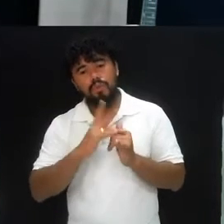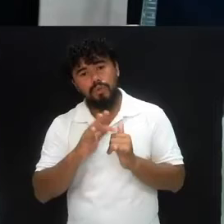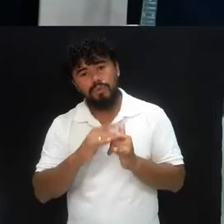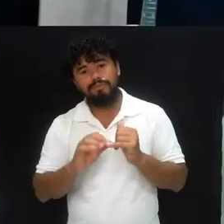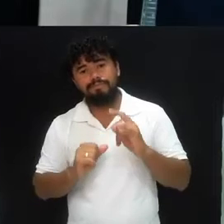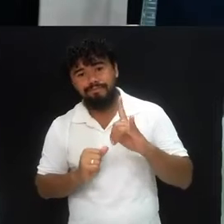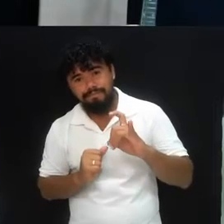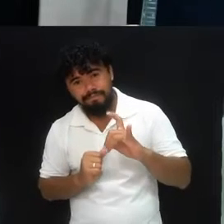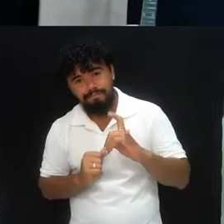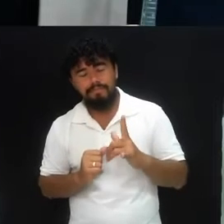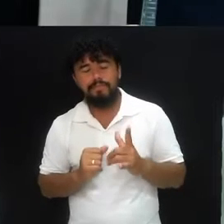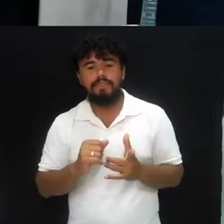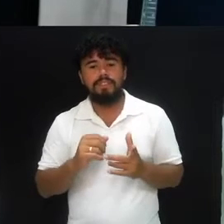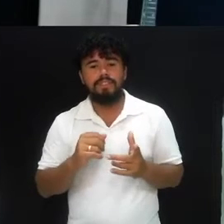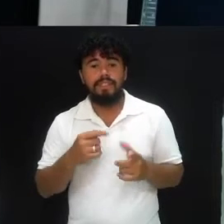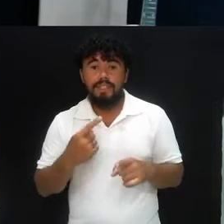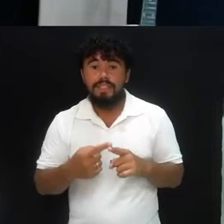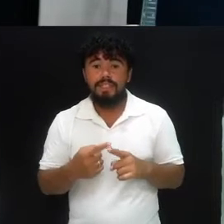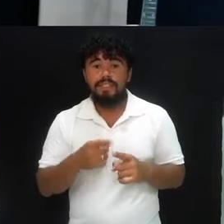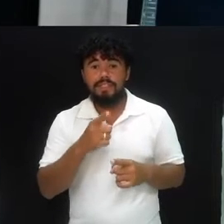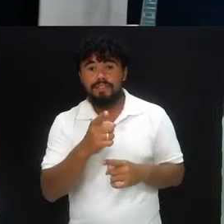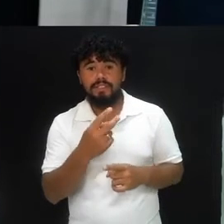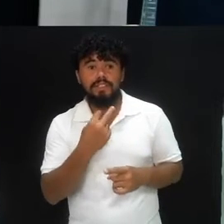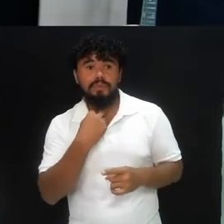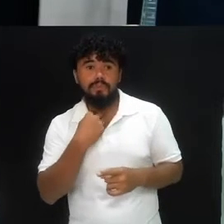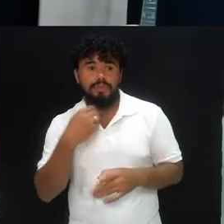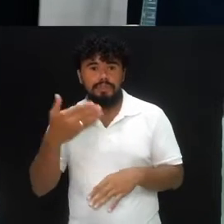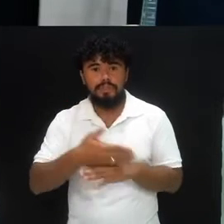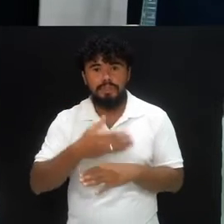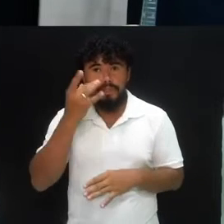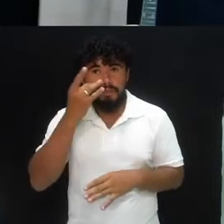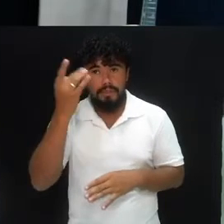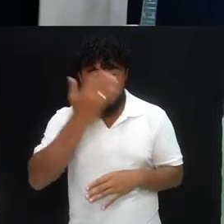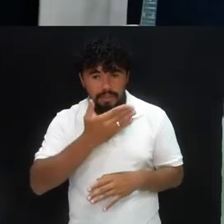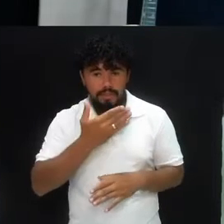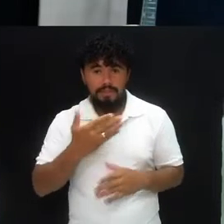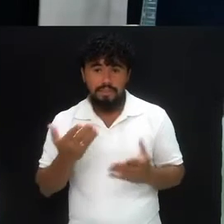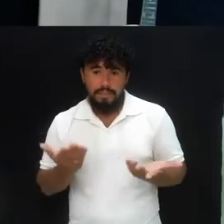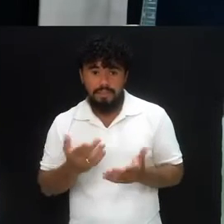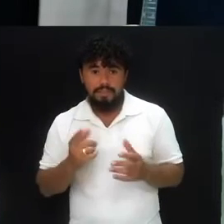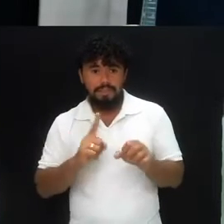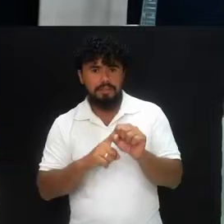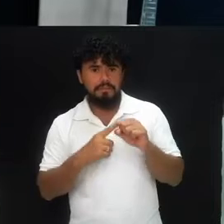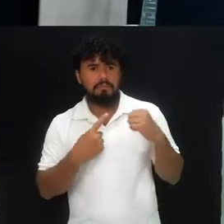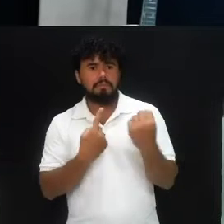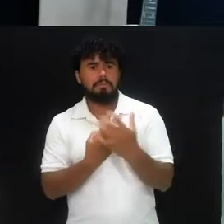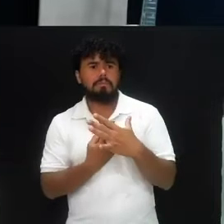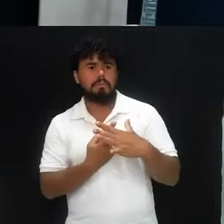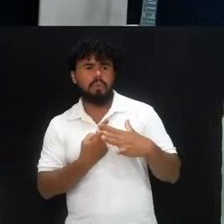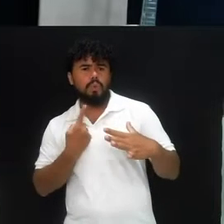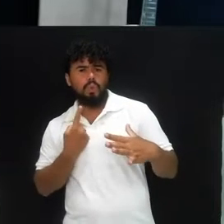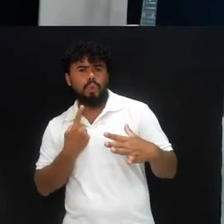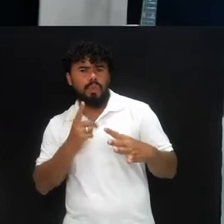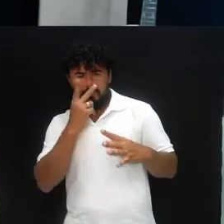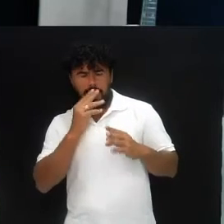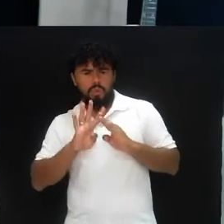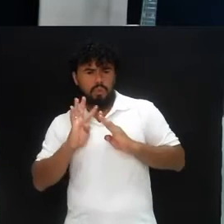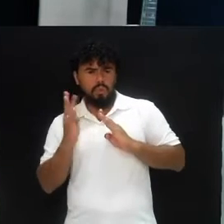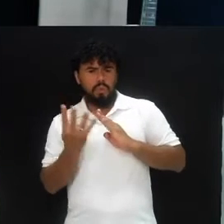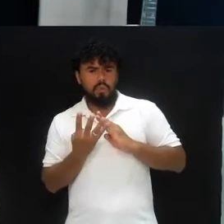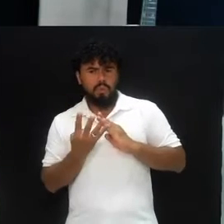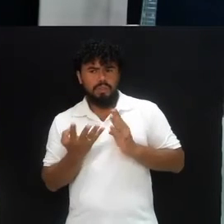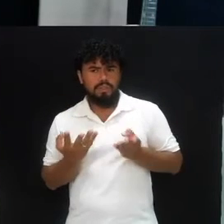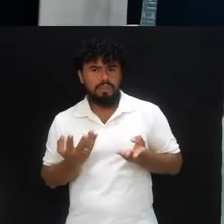do Instagram, isso é porque você não pode estar presencialmente. E confinado é algo que eu e você estamos de alguma